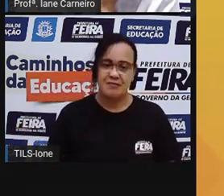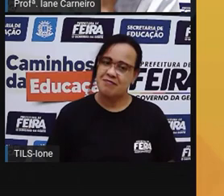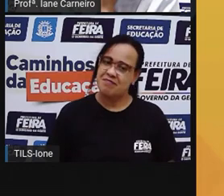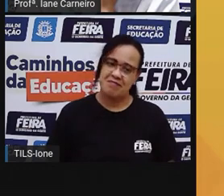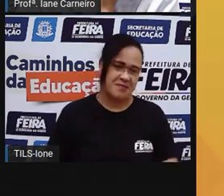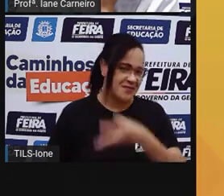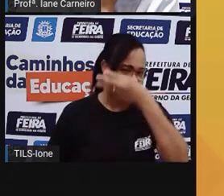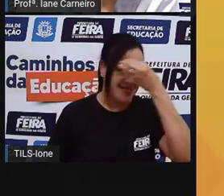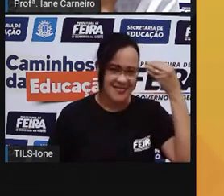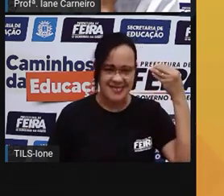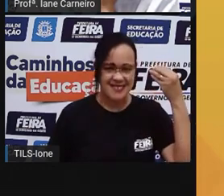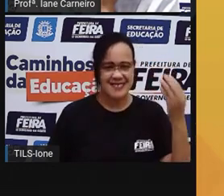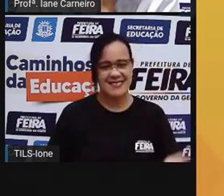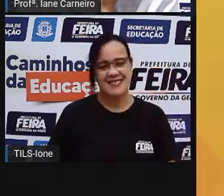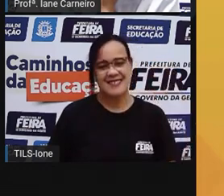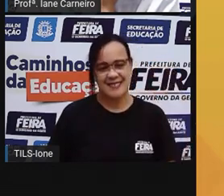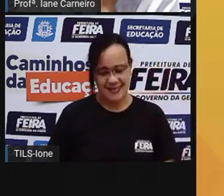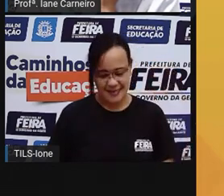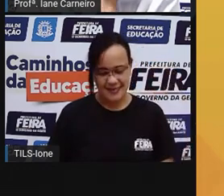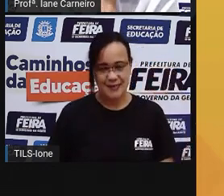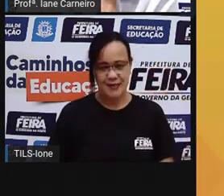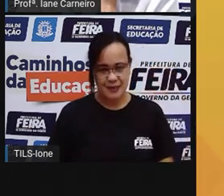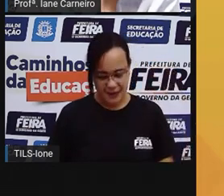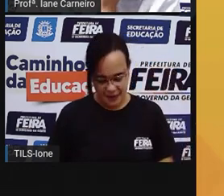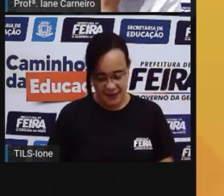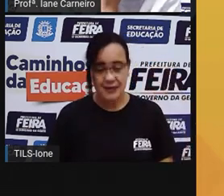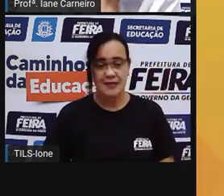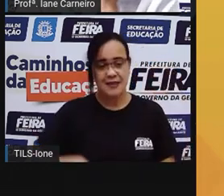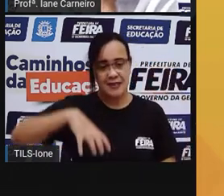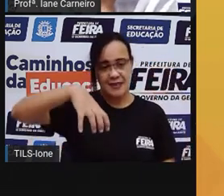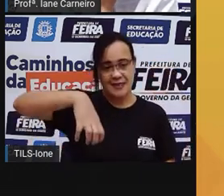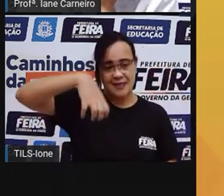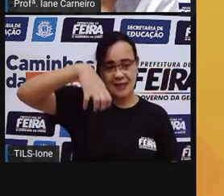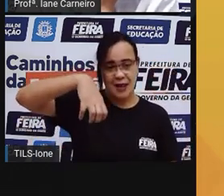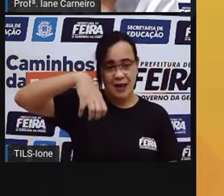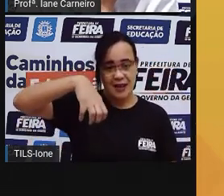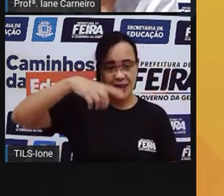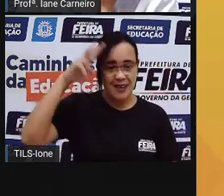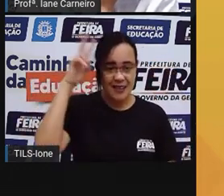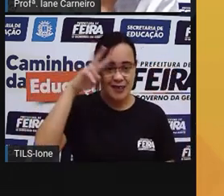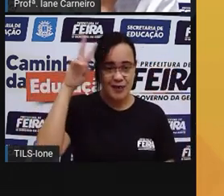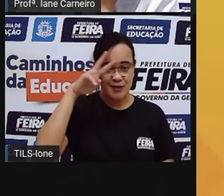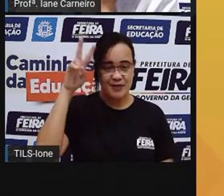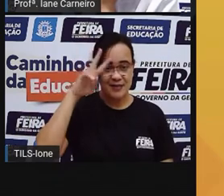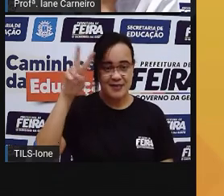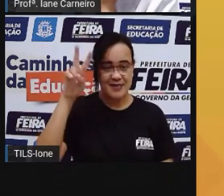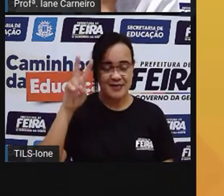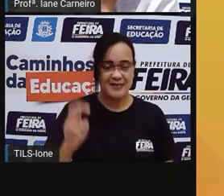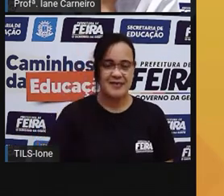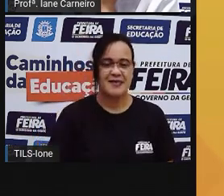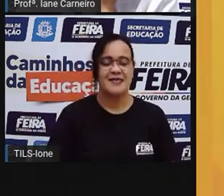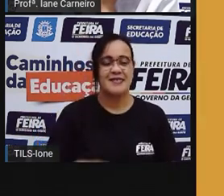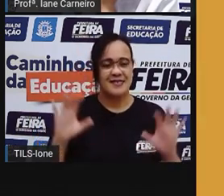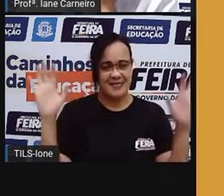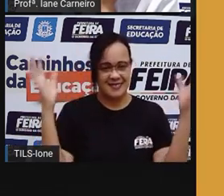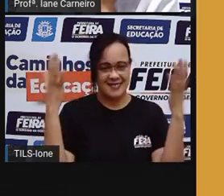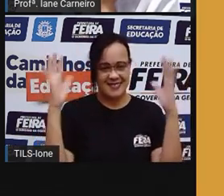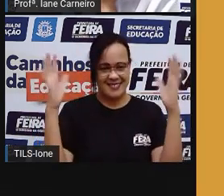onde é que está. Deixa eu ver. Aqui está a de boliche. Está fácil agora. Onde é que está a boliche? Aqui.